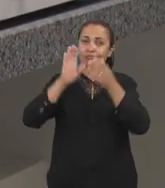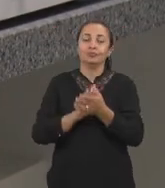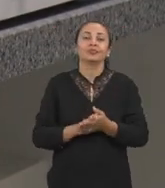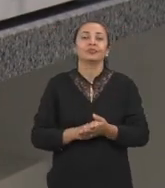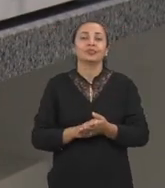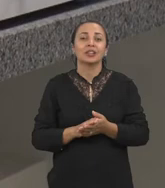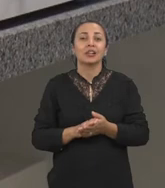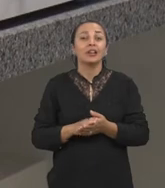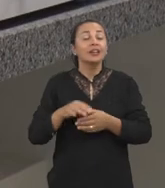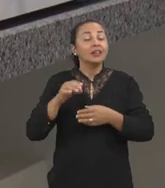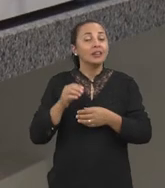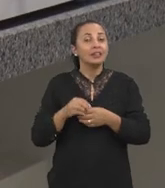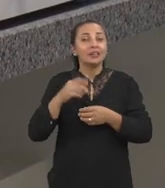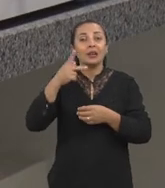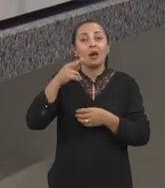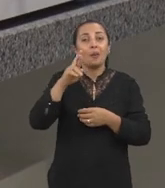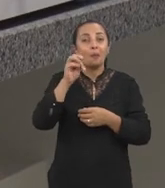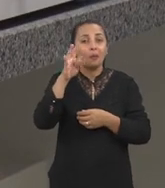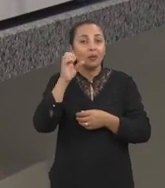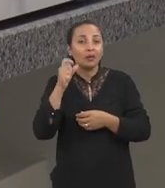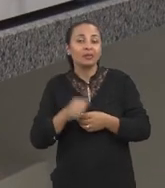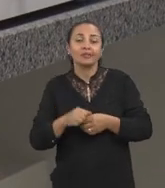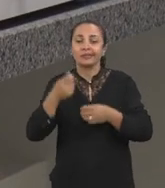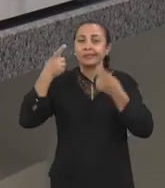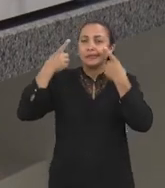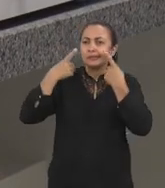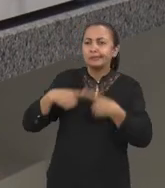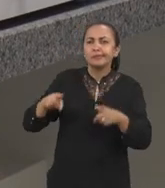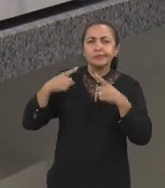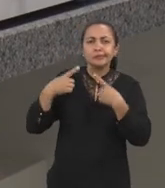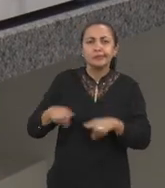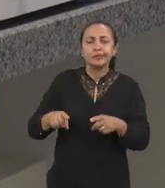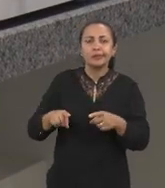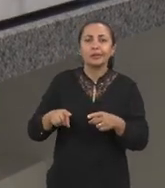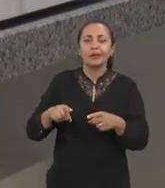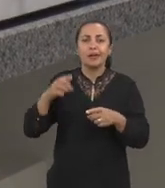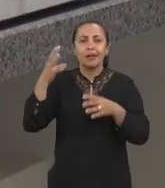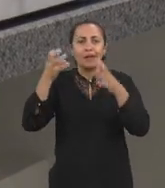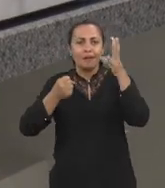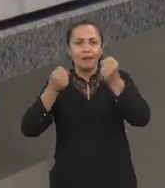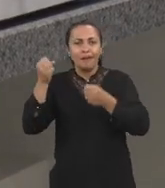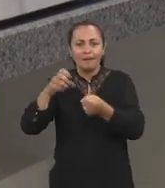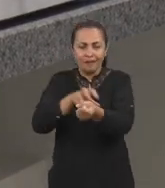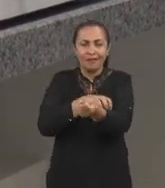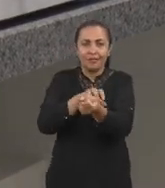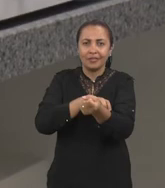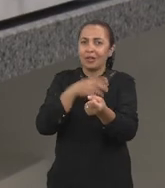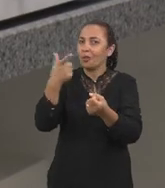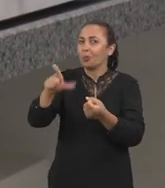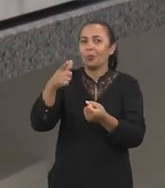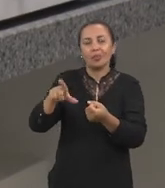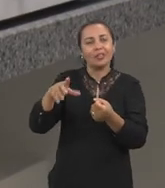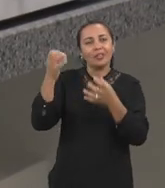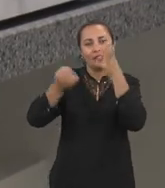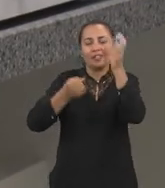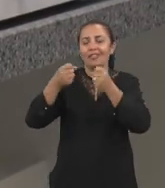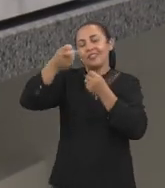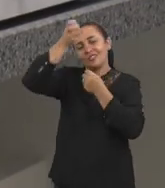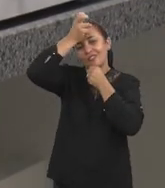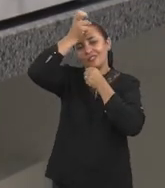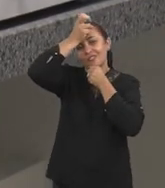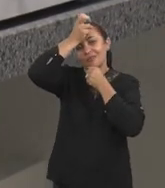proteína do leite de vaca que causa alergia está ausente no leite de cabra. Então, nós temos esse